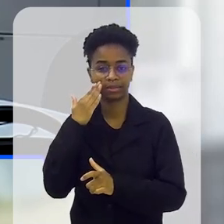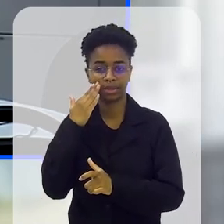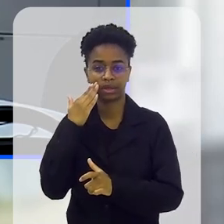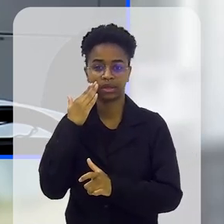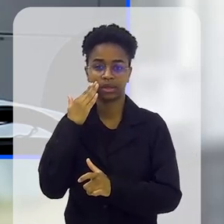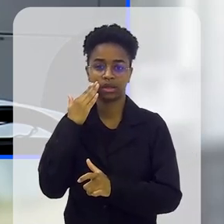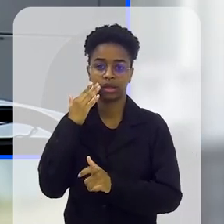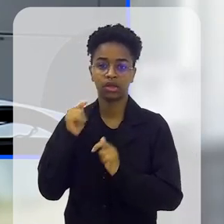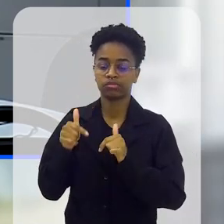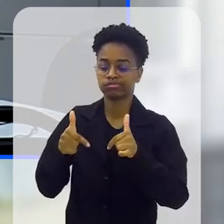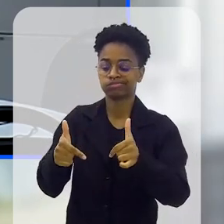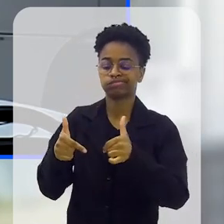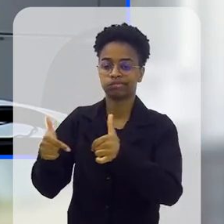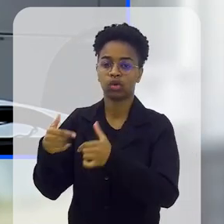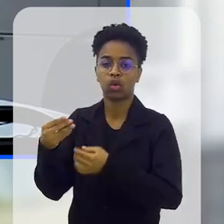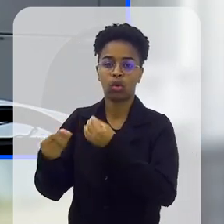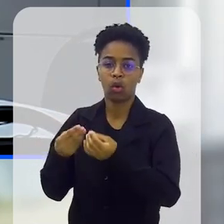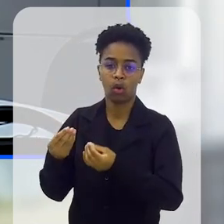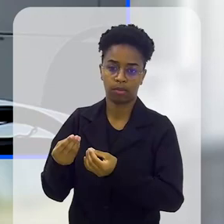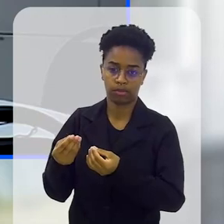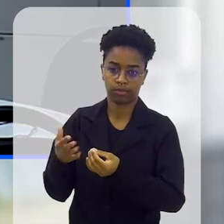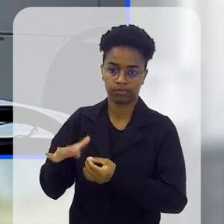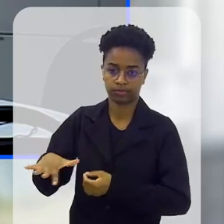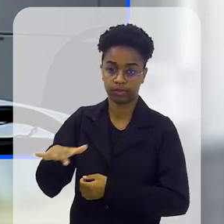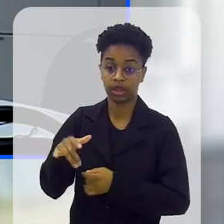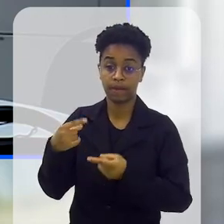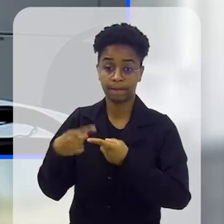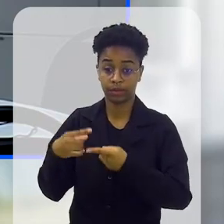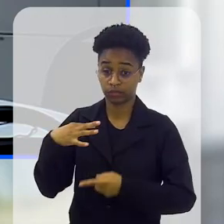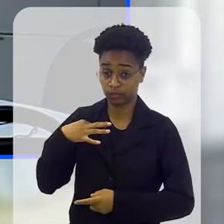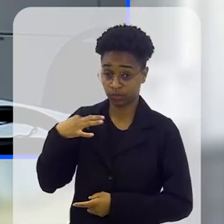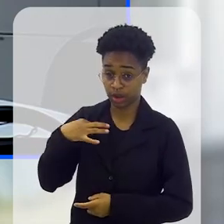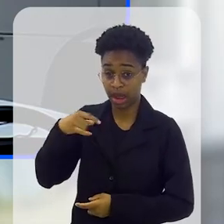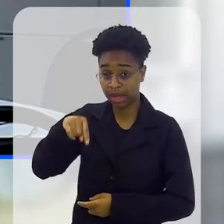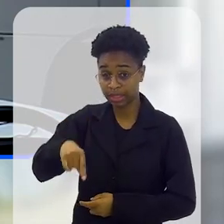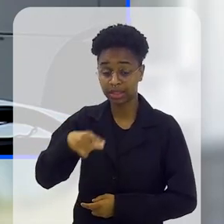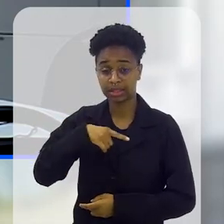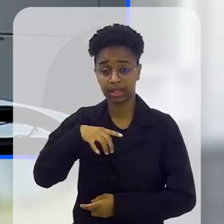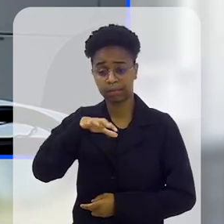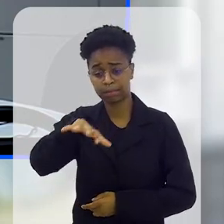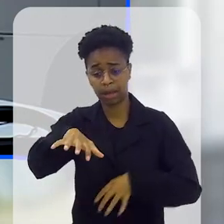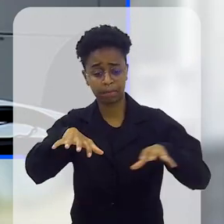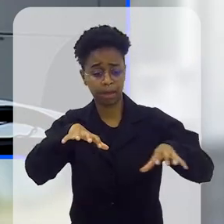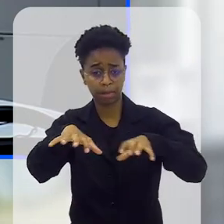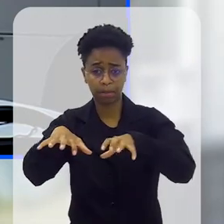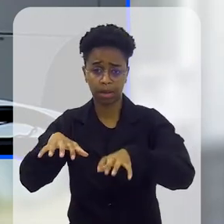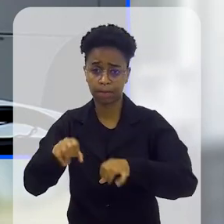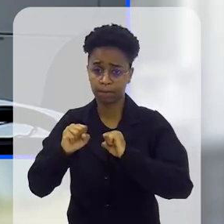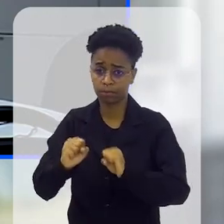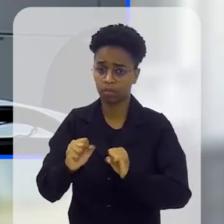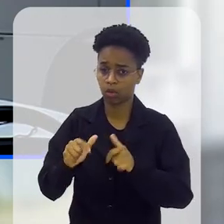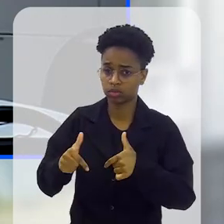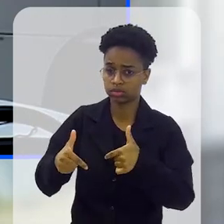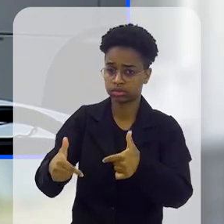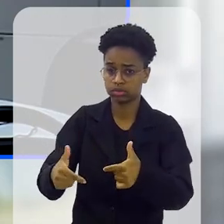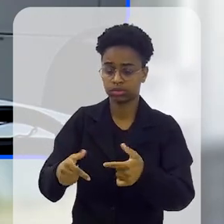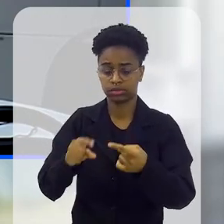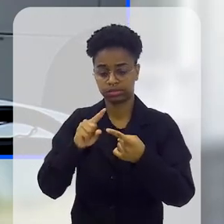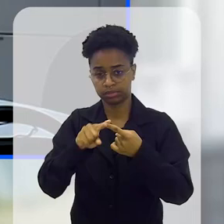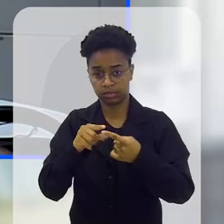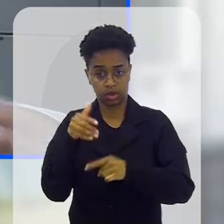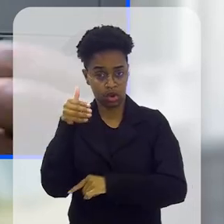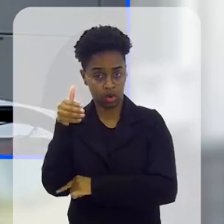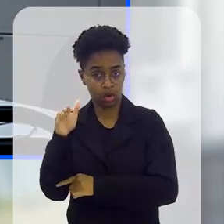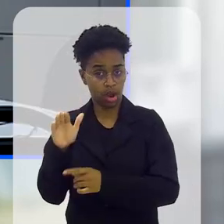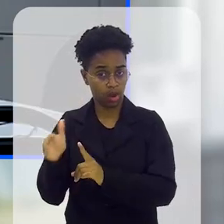e já ter ideia de que ações ele vai desenvolver aqui, porque o voluntário aqui, nós temos vários setores onde ele pode atuar, ele